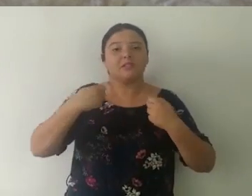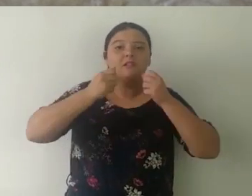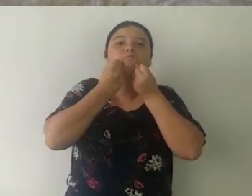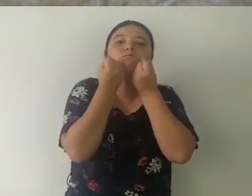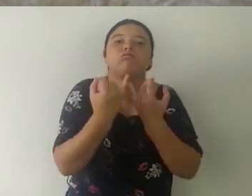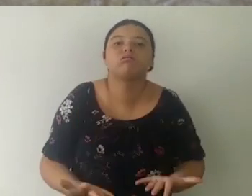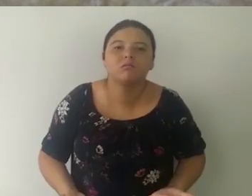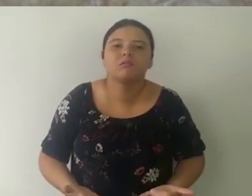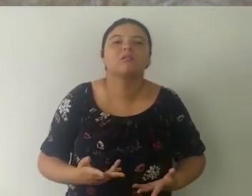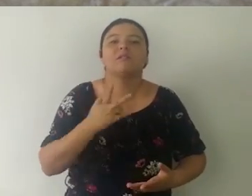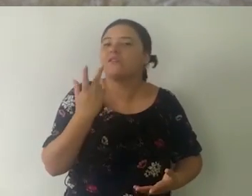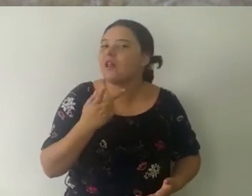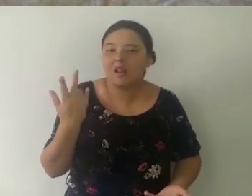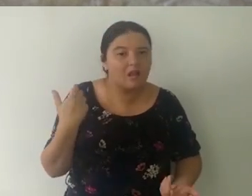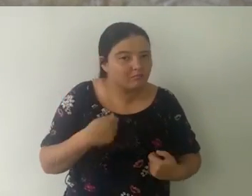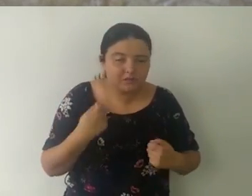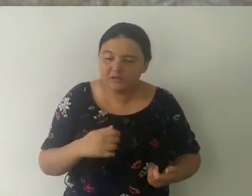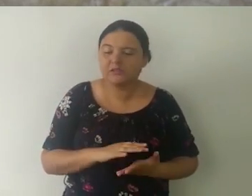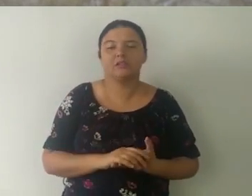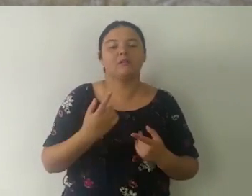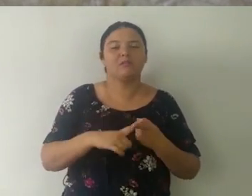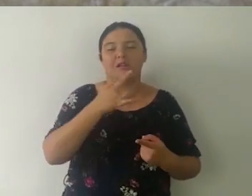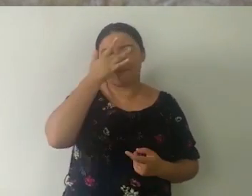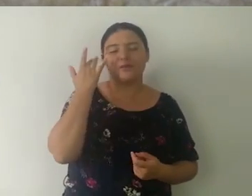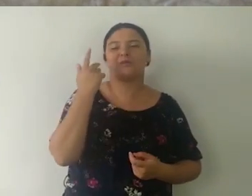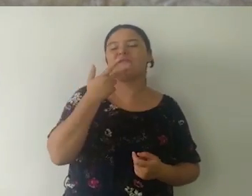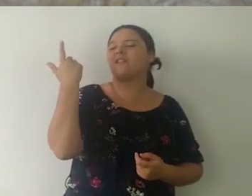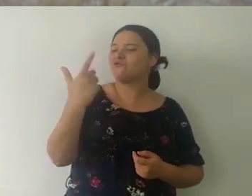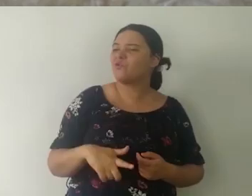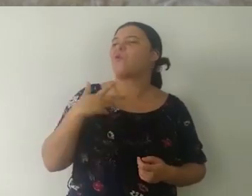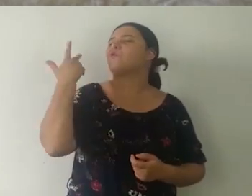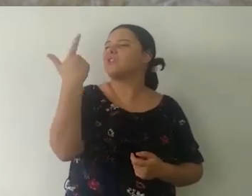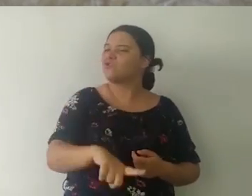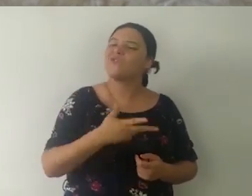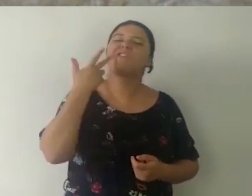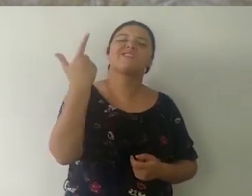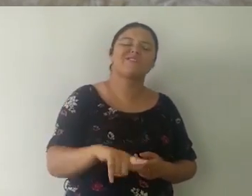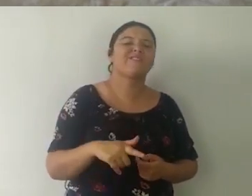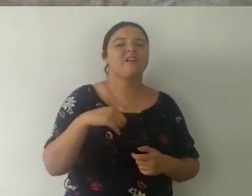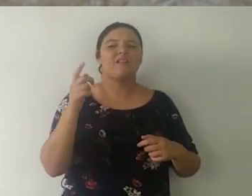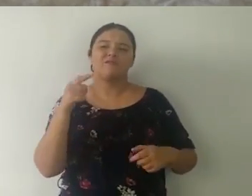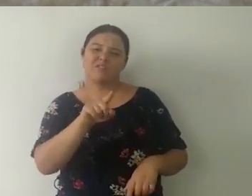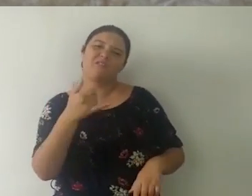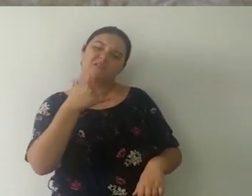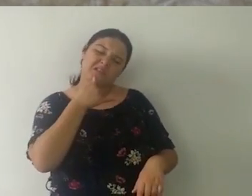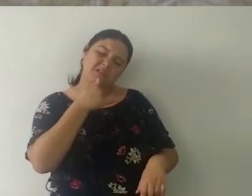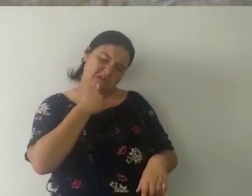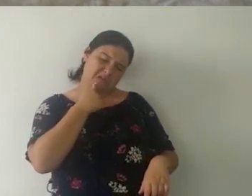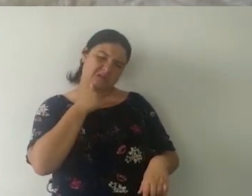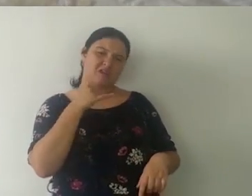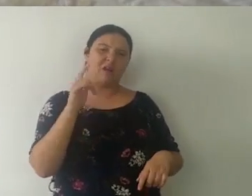magoado. Fale do que você não tá gostando pra que aquilo não se repita. Porque isso desgasta o sentimento, desgasta o